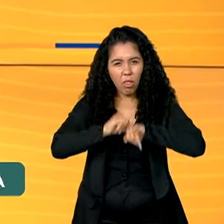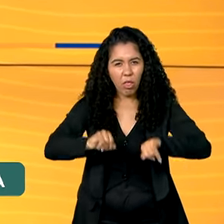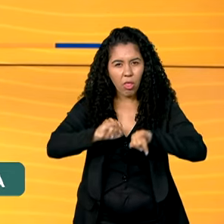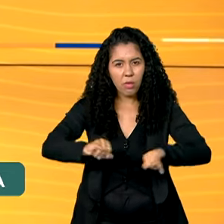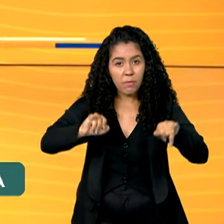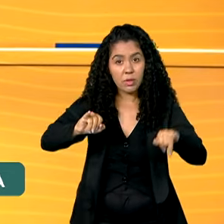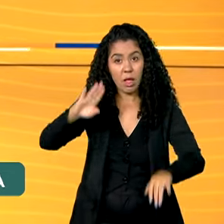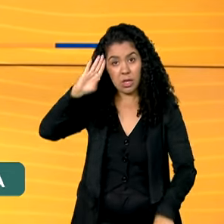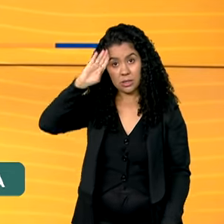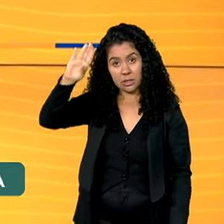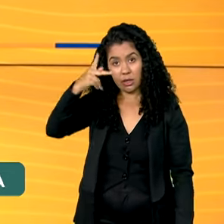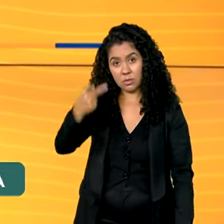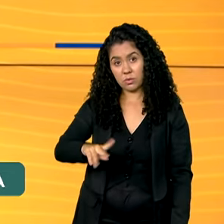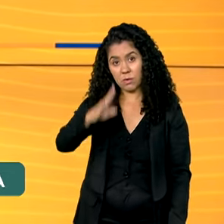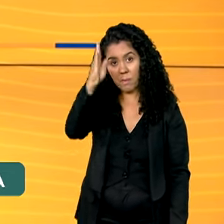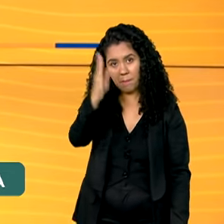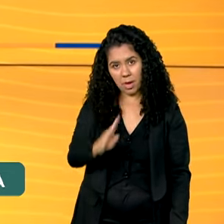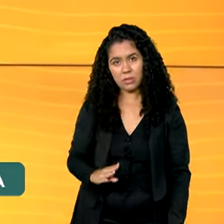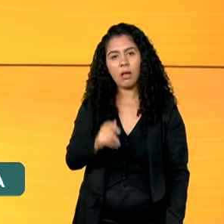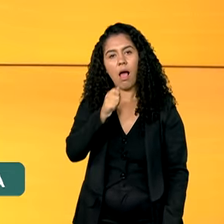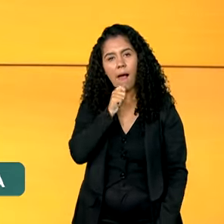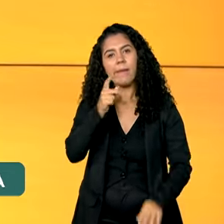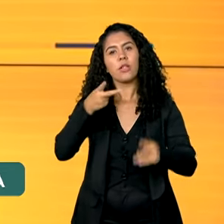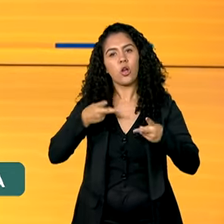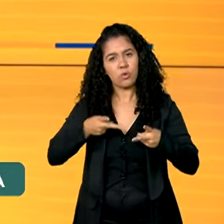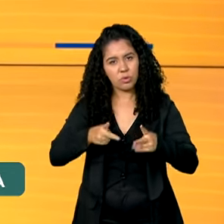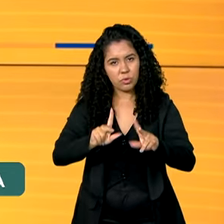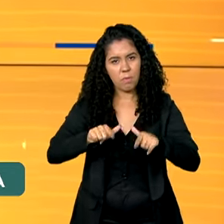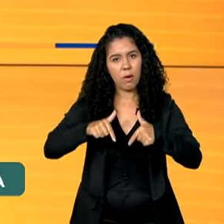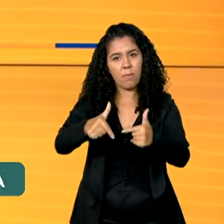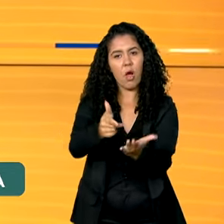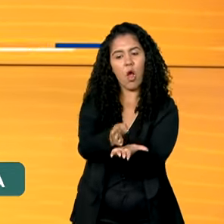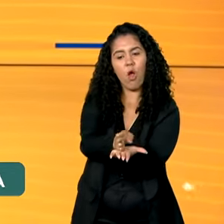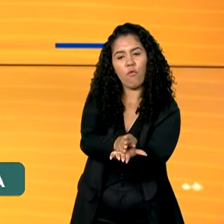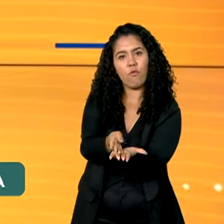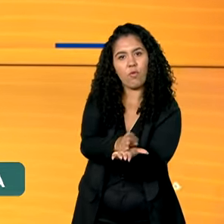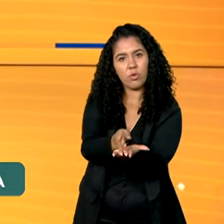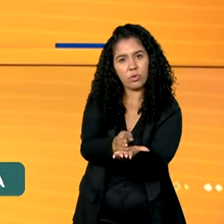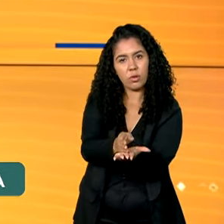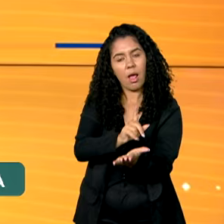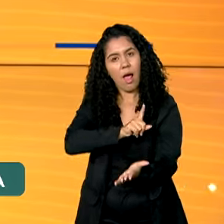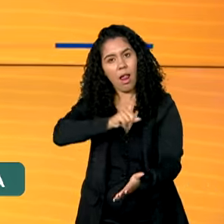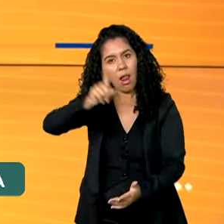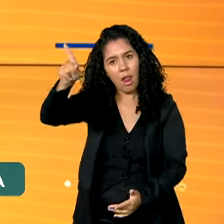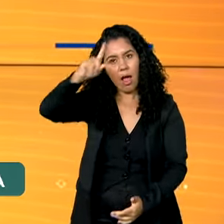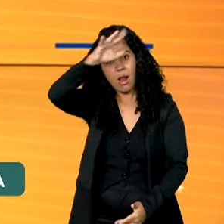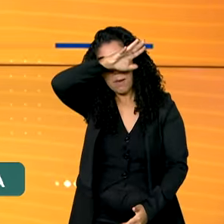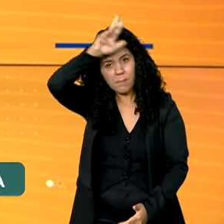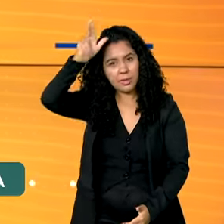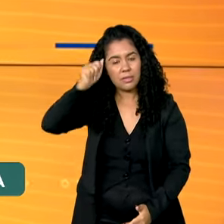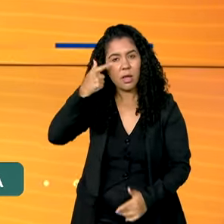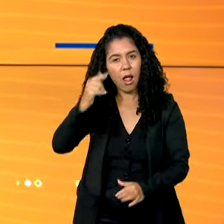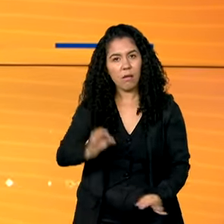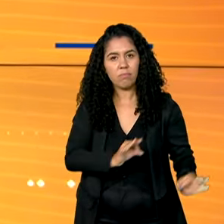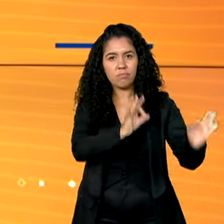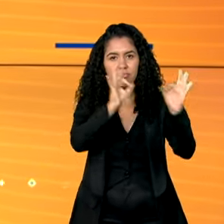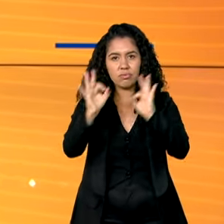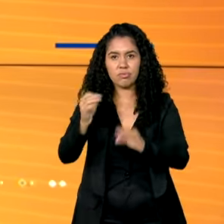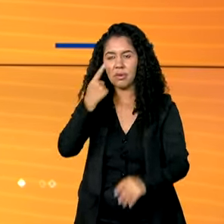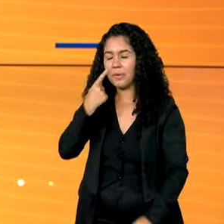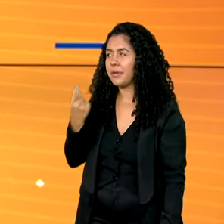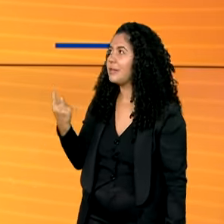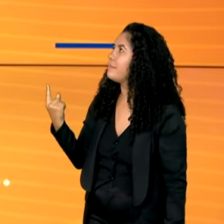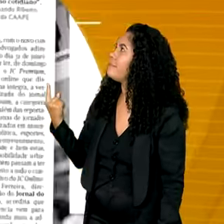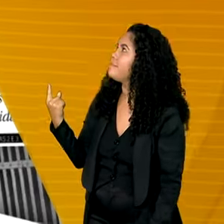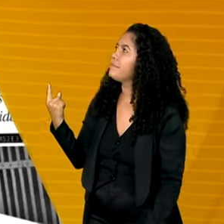aí, o Exército Brasileiro segue atuando nas fronteiras dos estados da região amazônica. Veja na reportagem de Cleide Lopes.